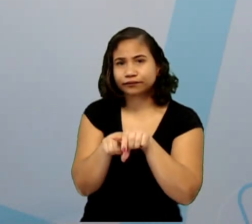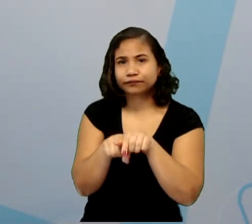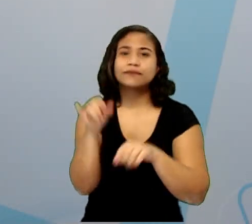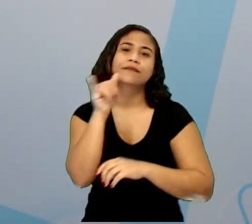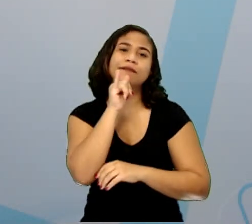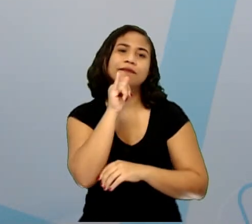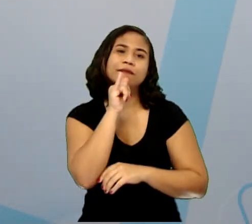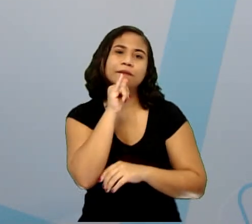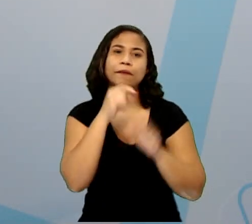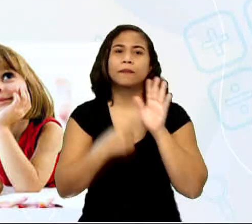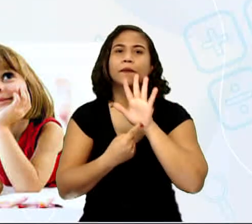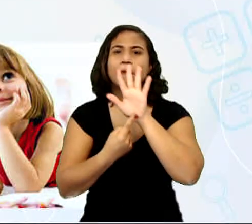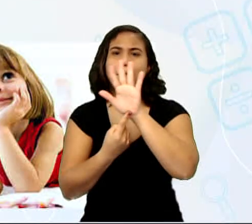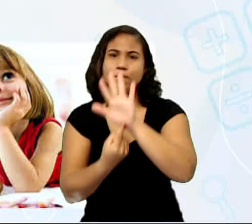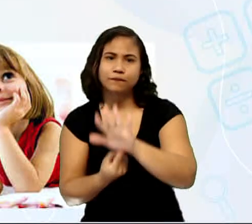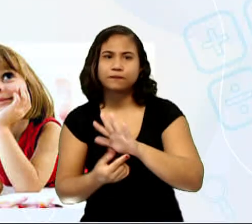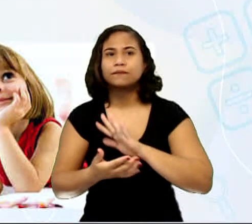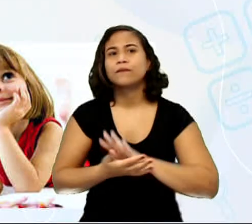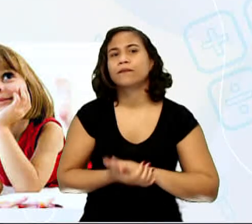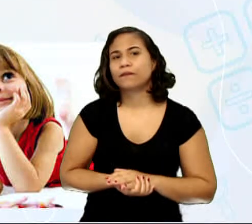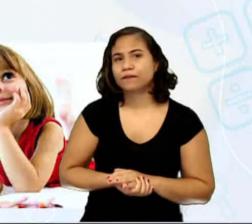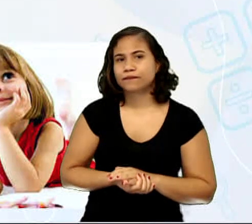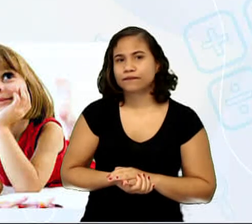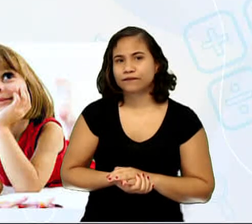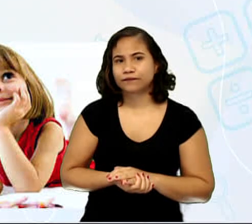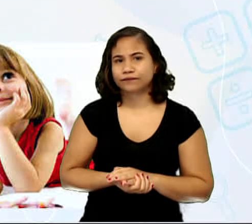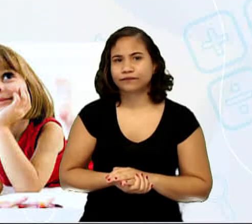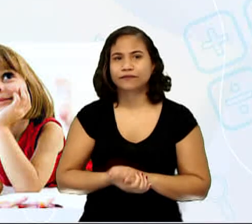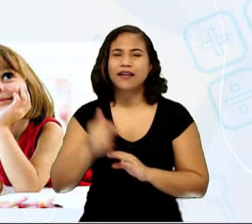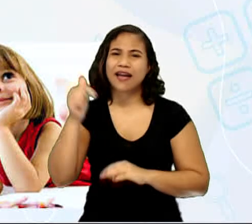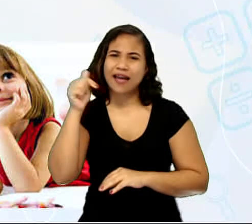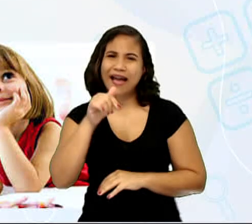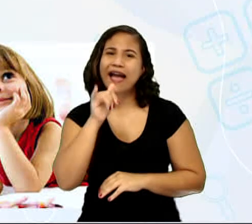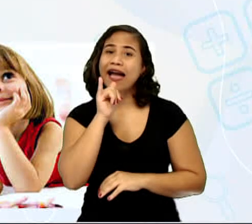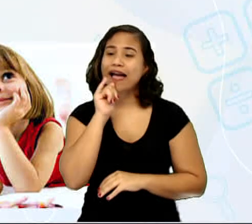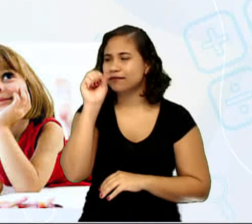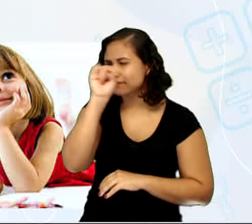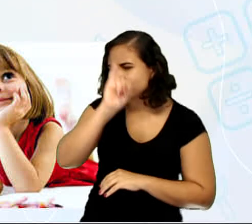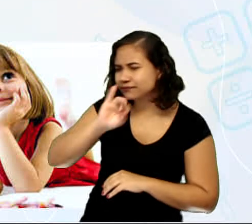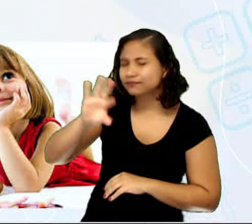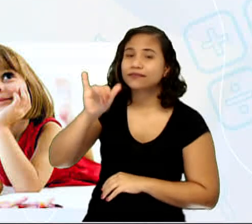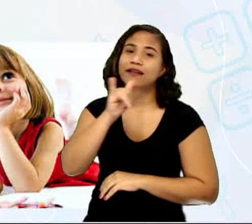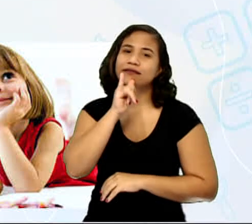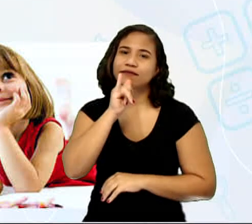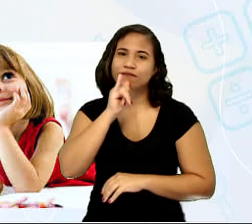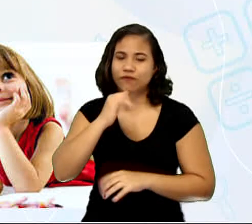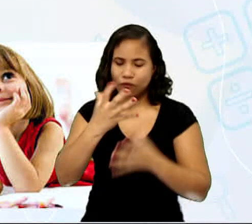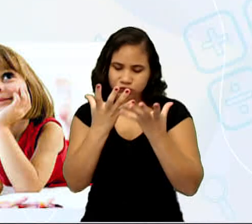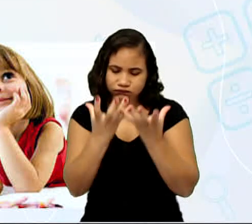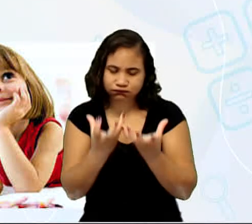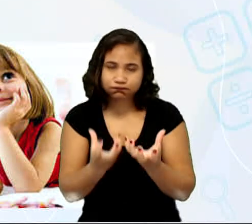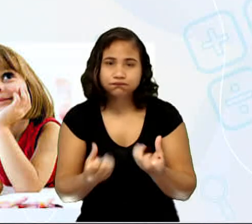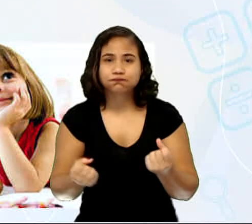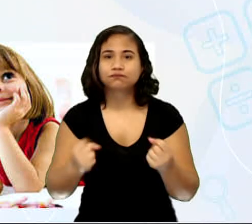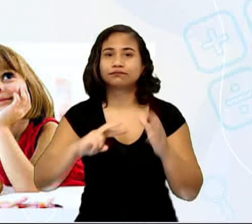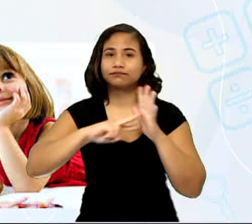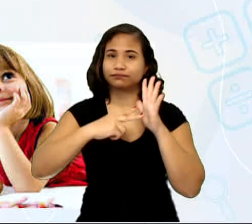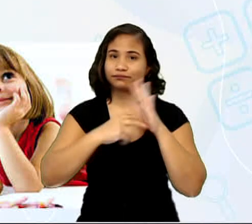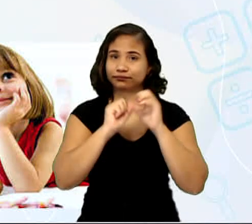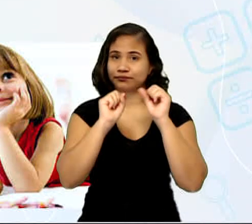exemplo que eu tinha colocado aqui para vocês. Esse é um exemplo de cadeia alimentar. Ok?